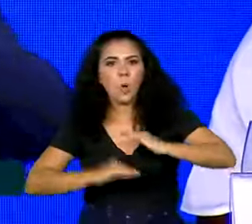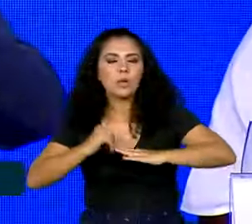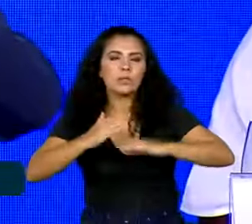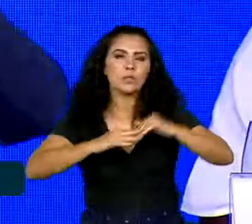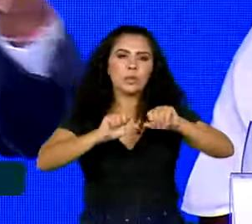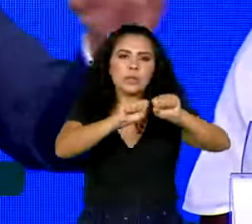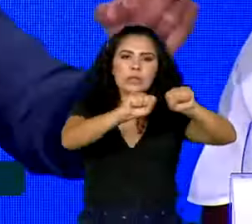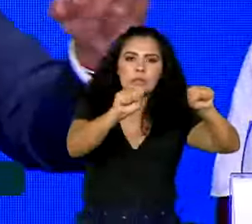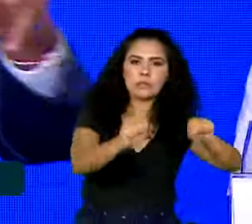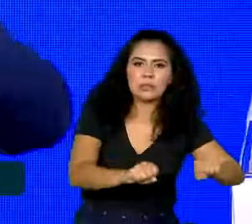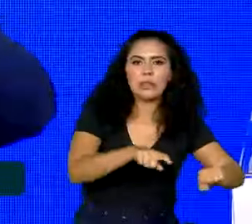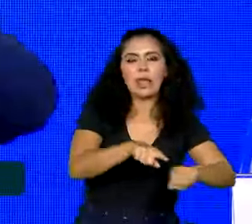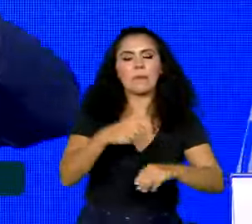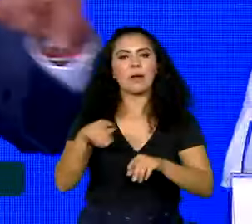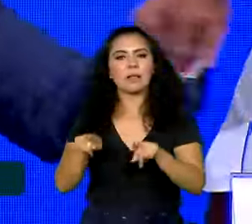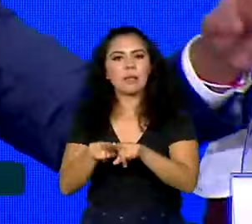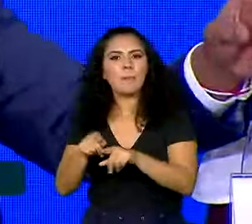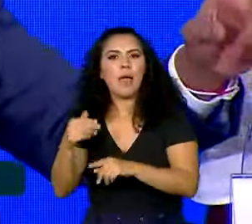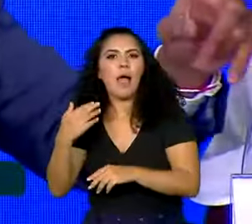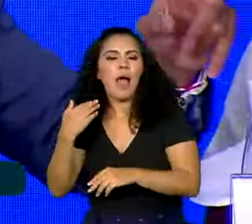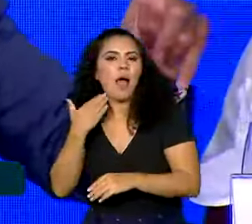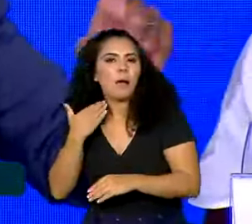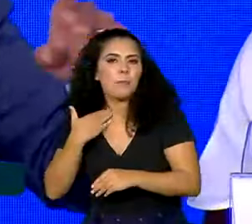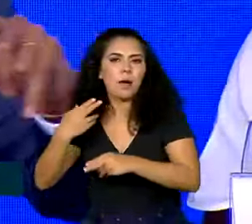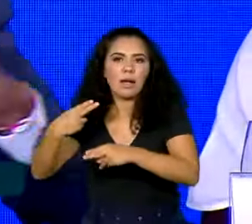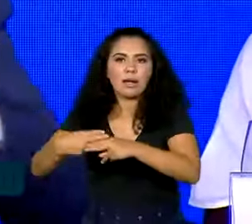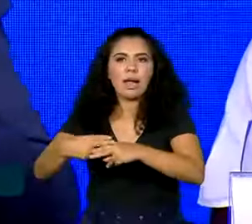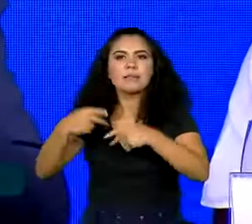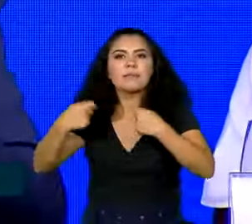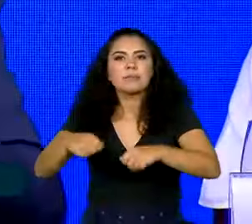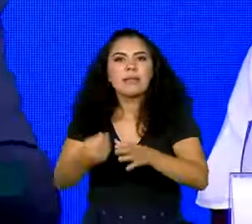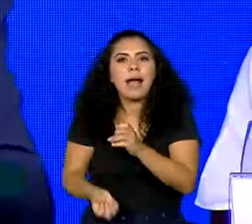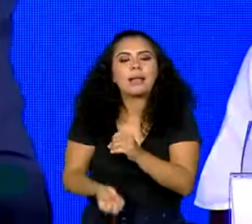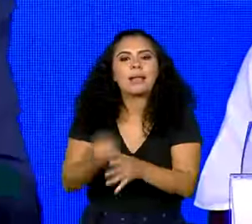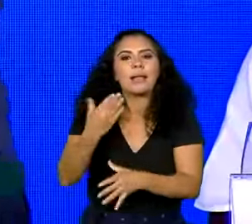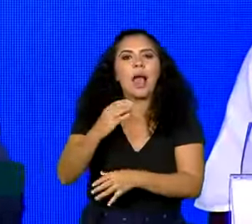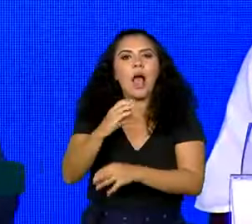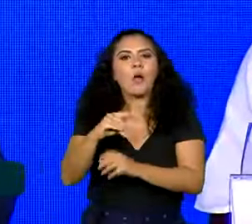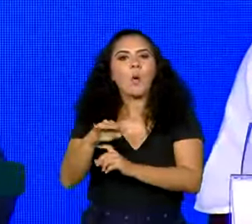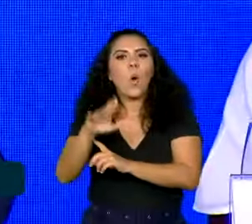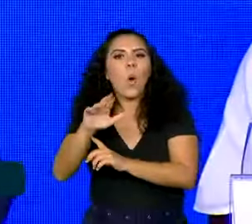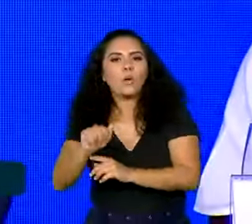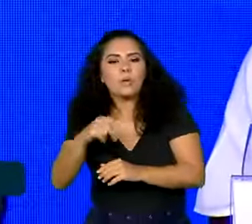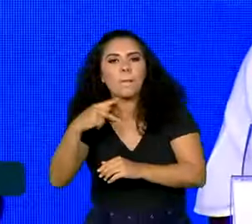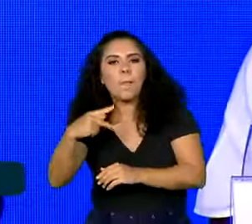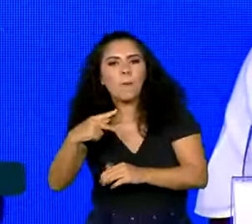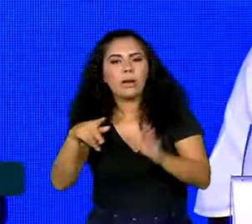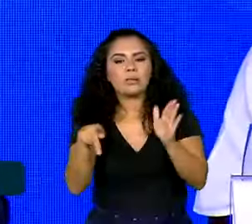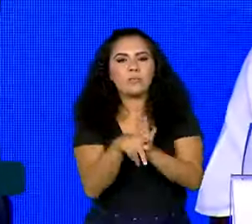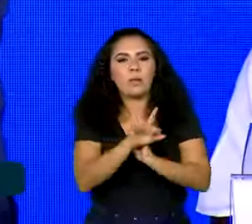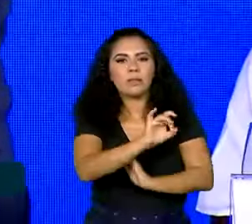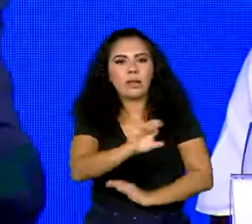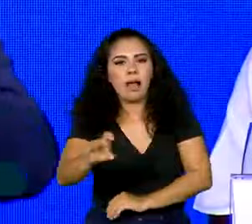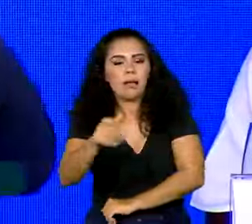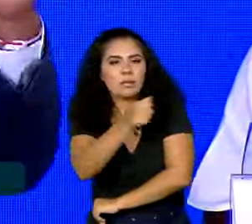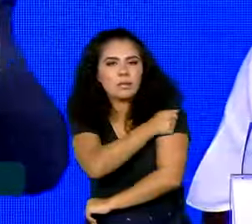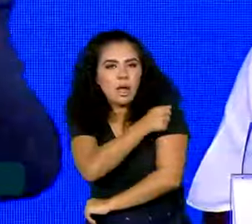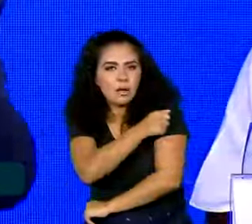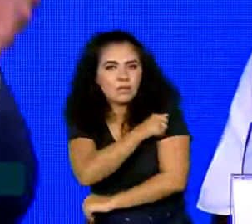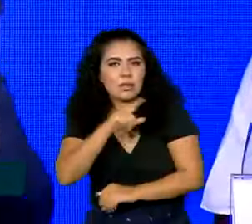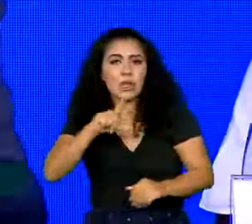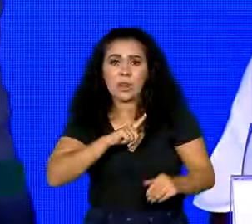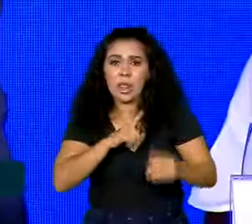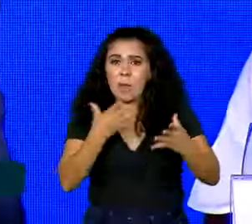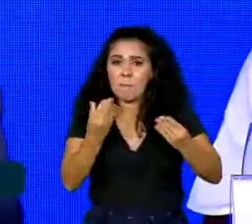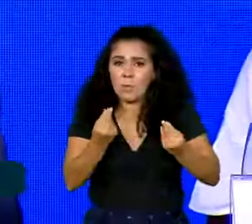controle, a Caixa vai ter que abrir as contas de cada jovem, os Estados repassar os números de alunos matriculados. Então, é todo um